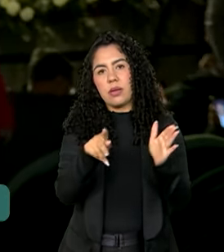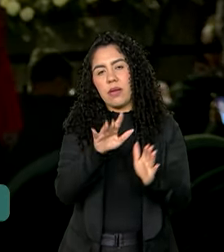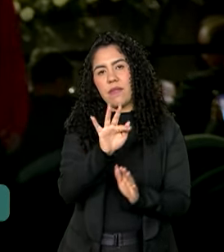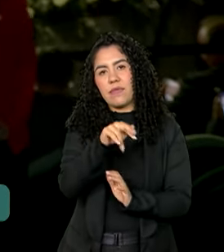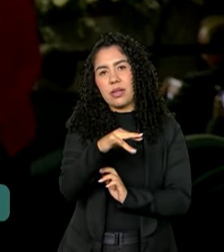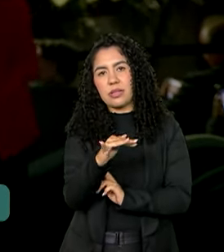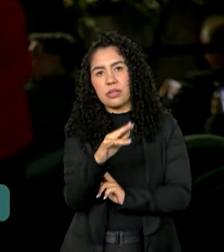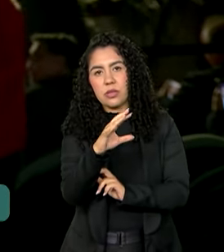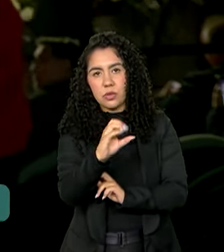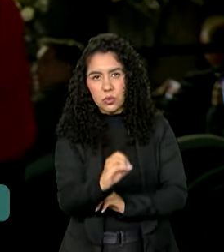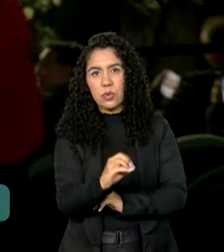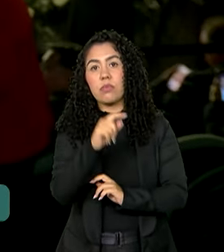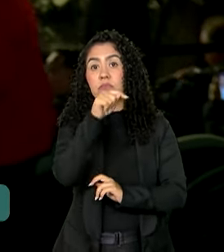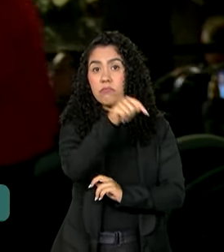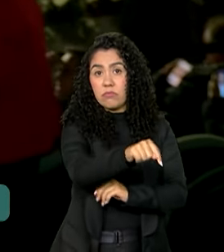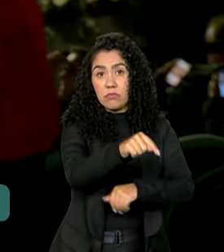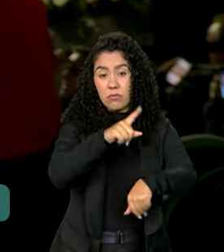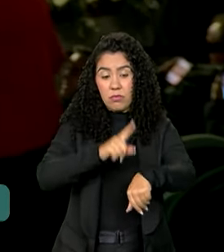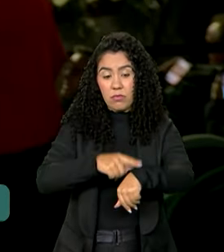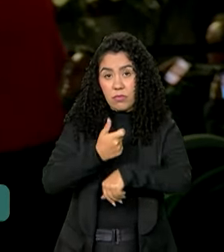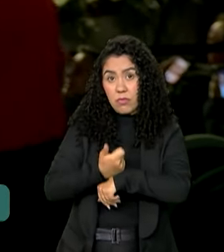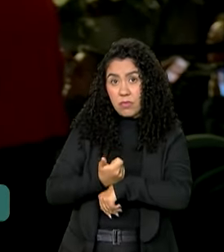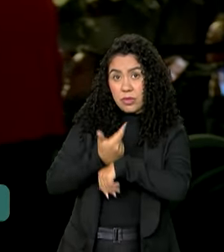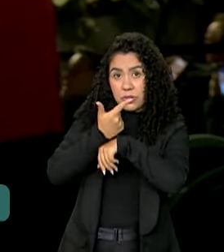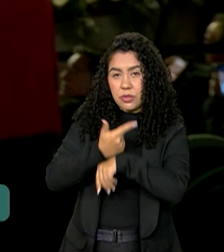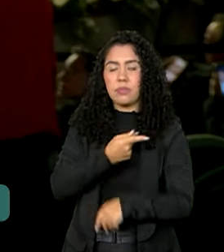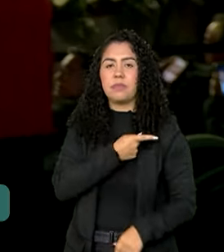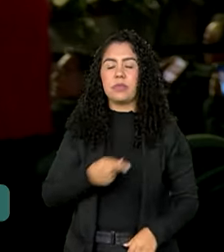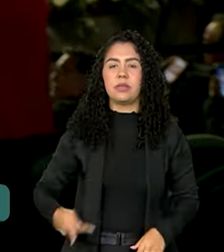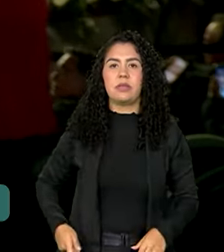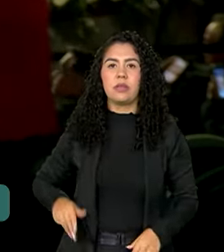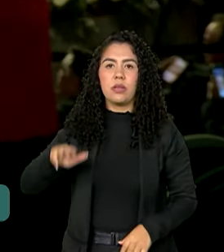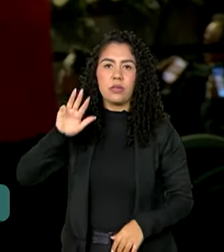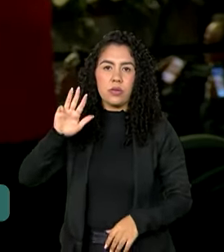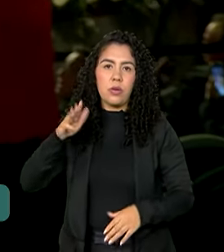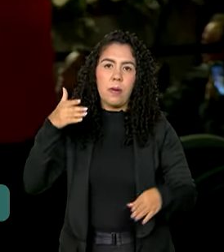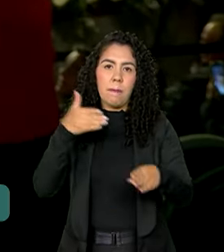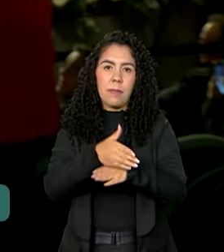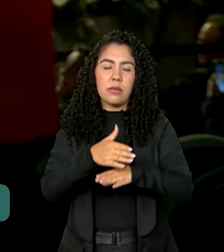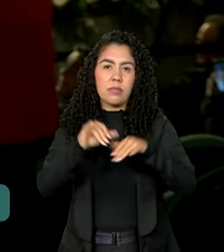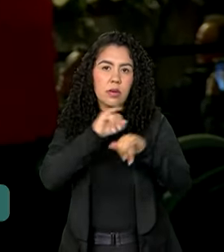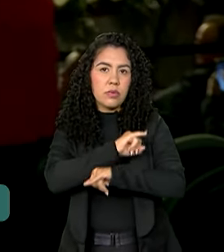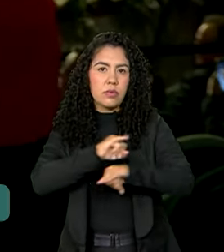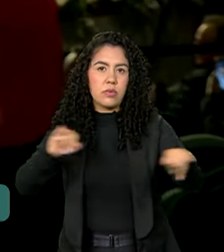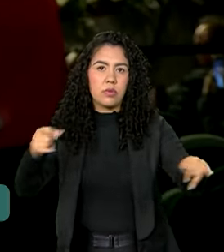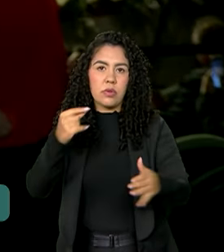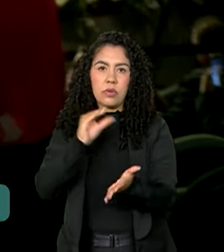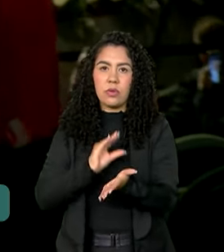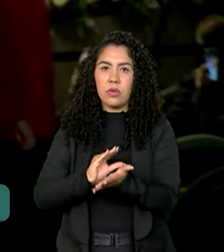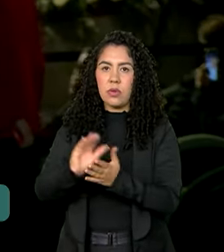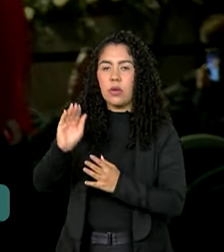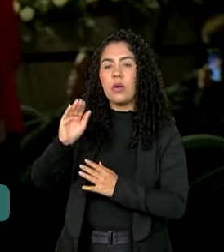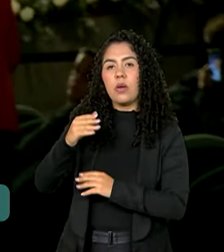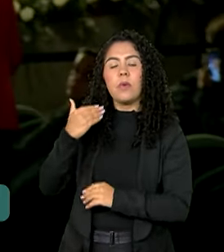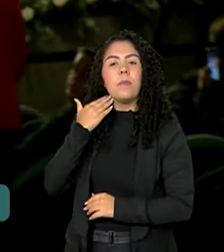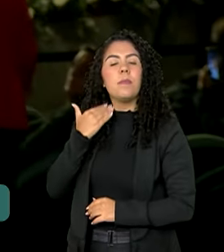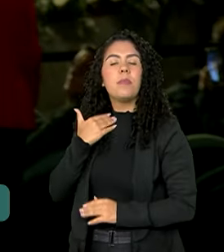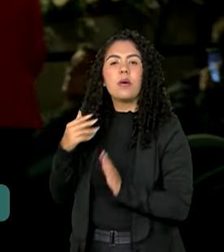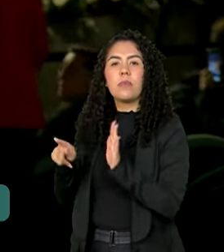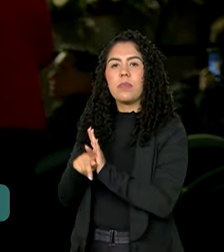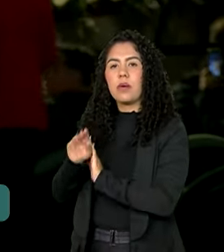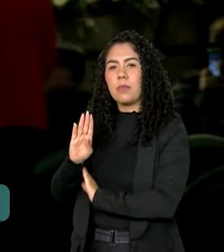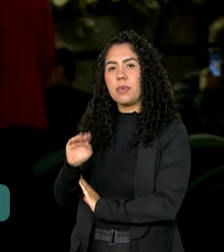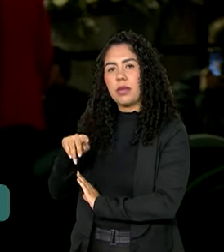F300, ao meio-dia, o presidente participa do anúncio de financiamento do BNDES às